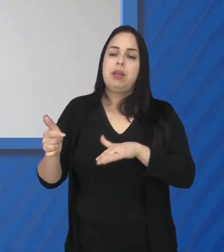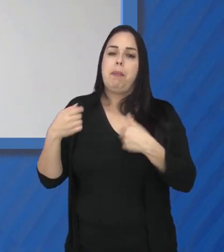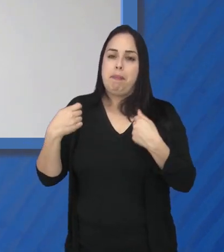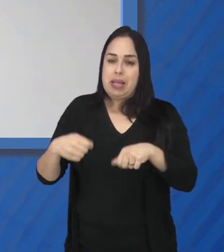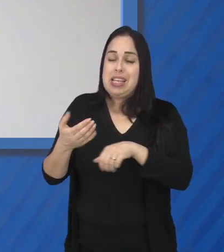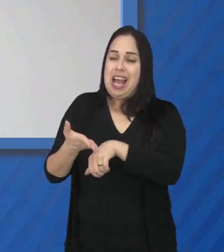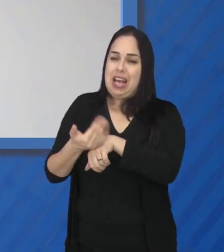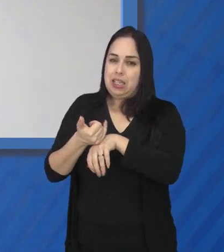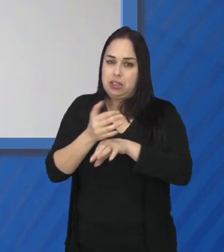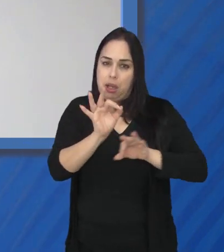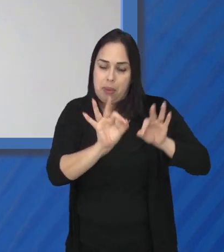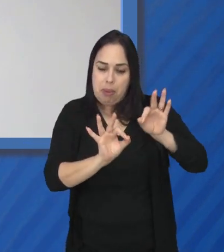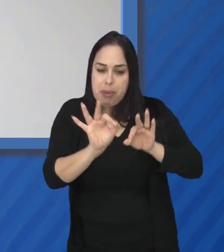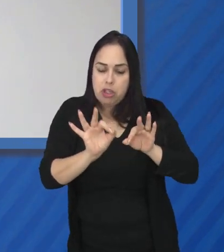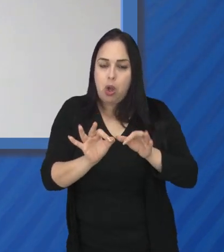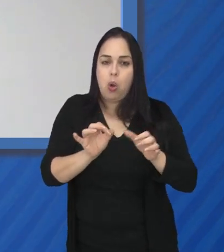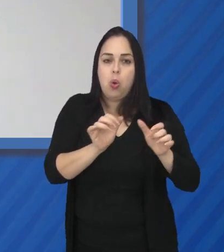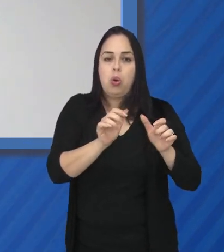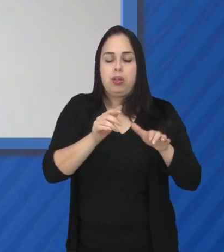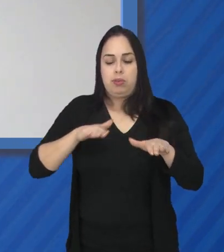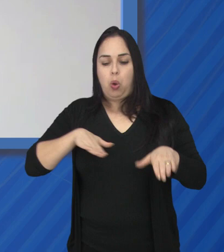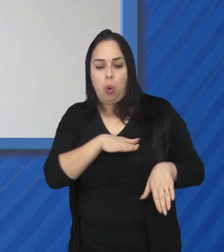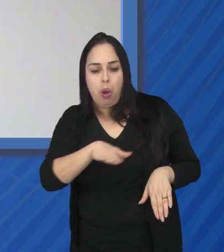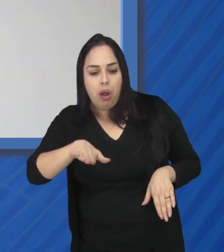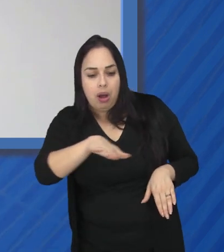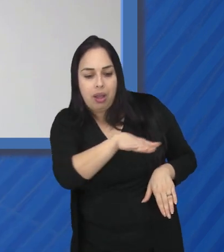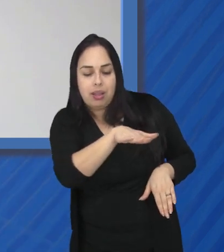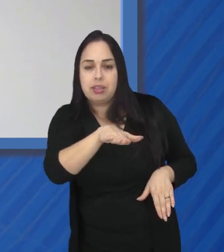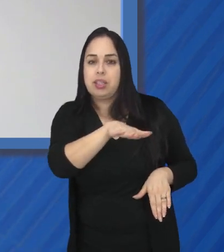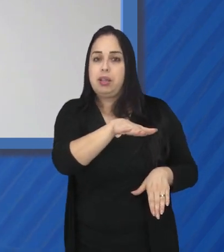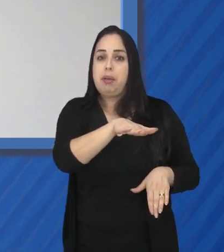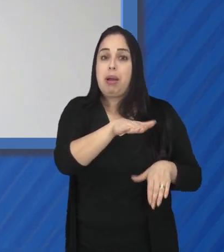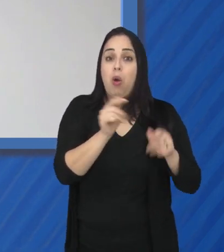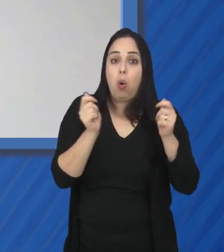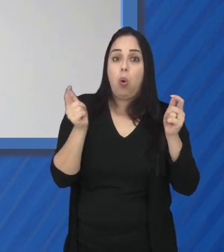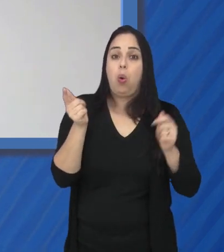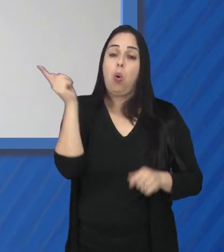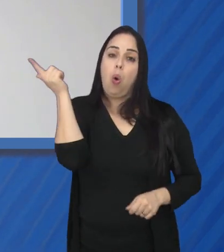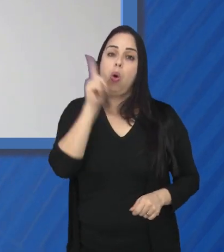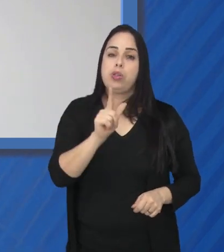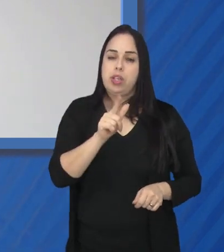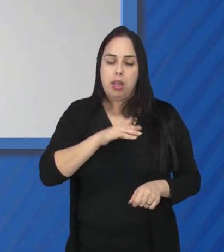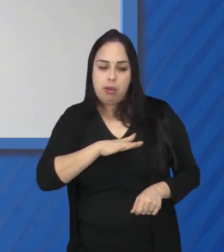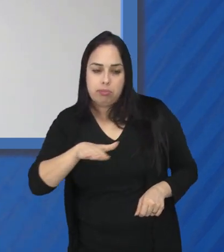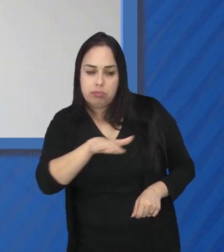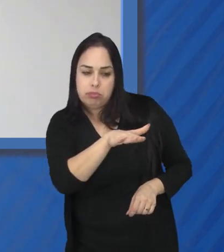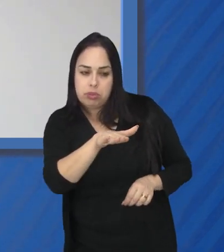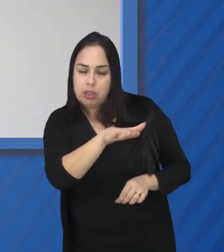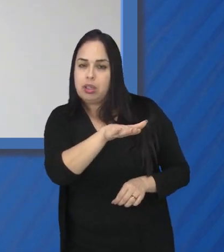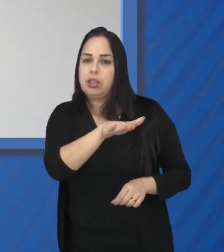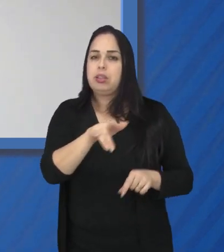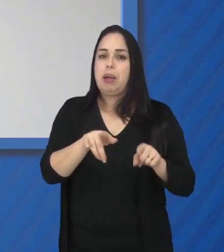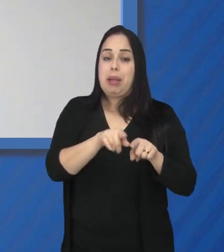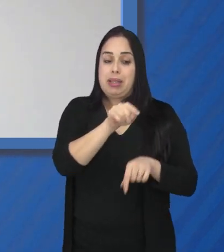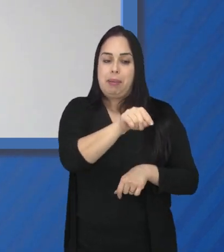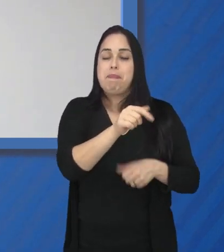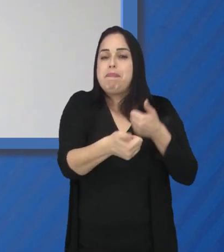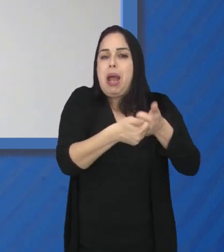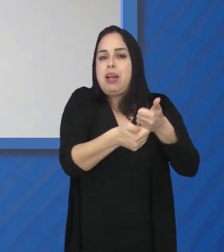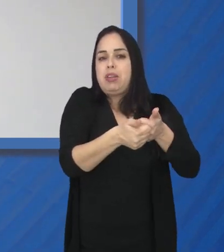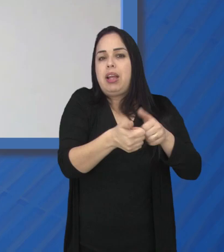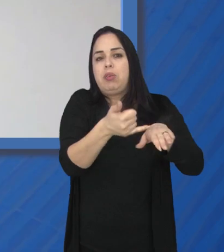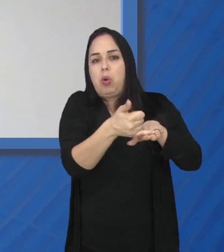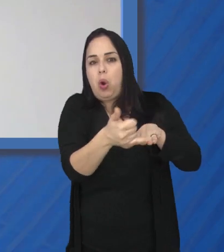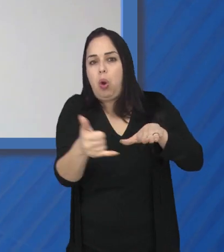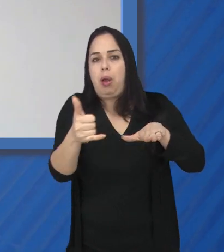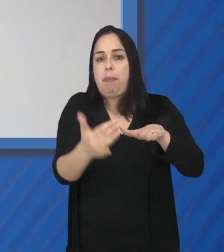é preciso planejar uma rota, planejar se você vai ter autonomia para fazer aquela rota e se tem algum carregador ali